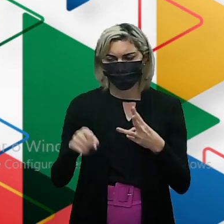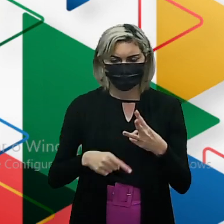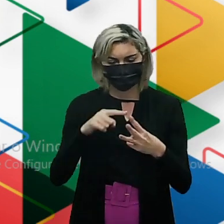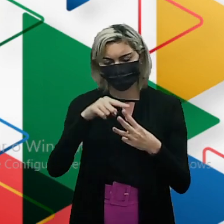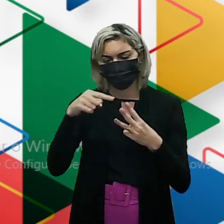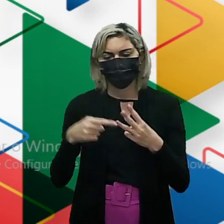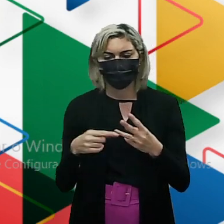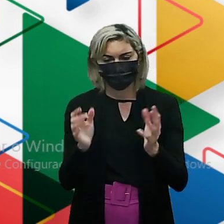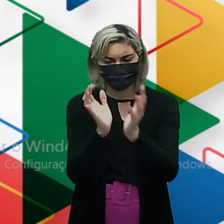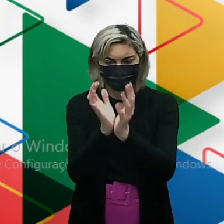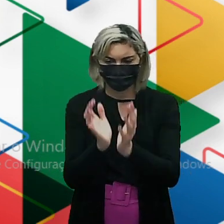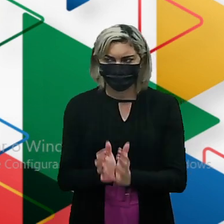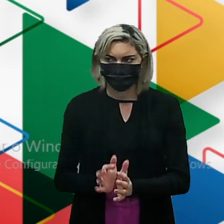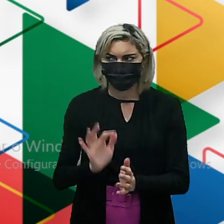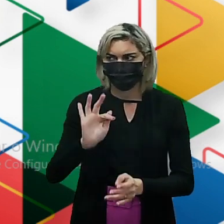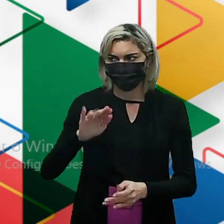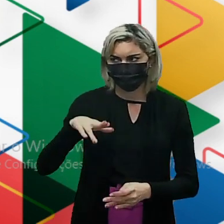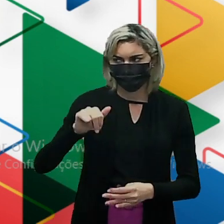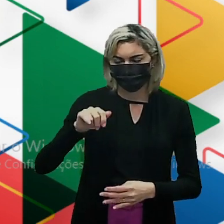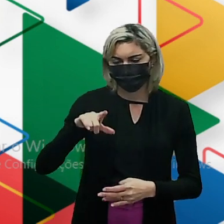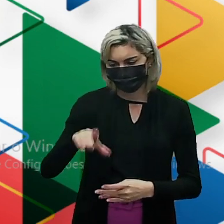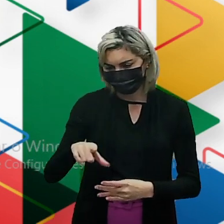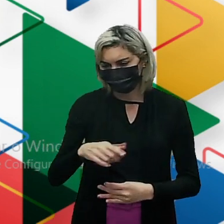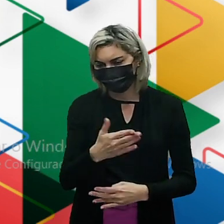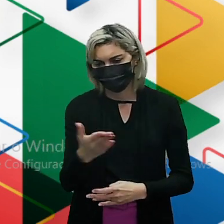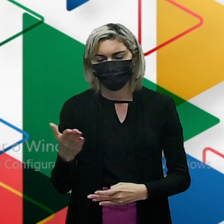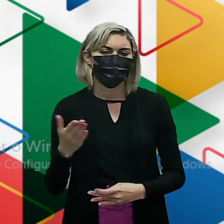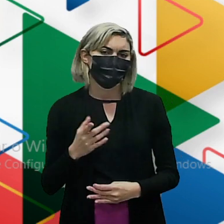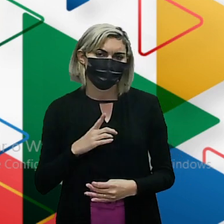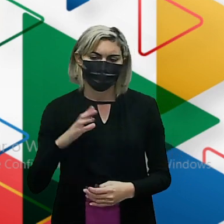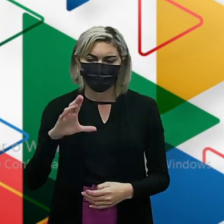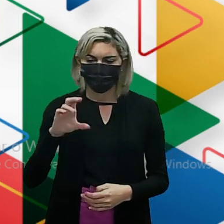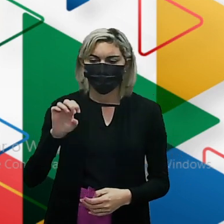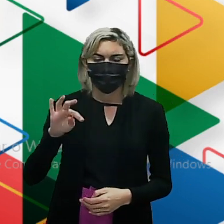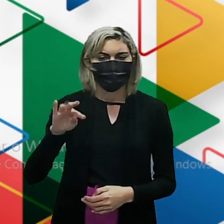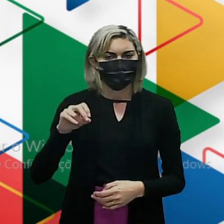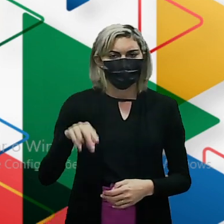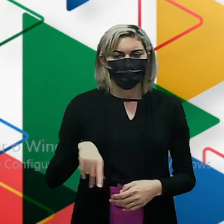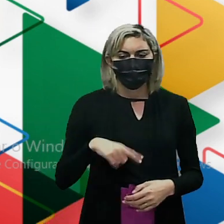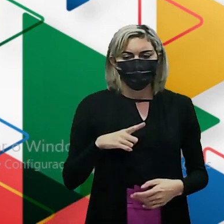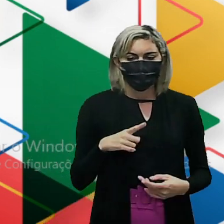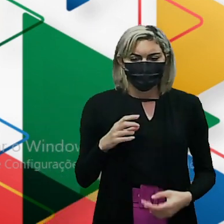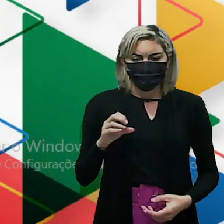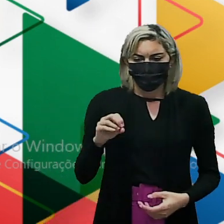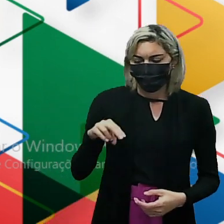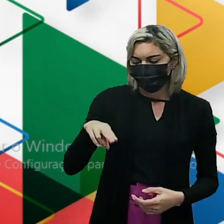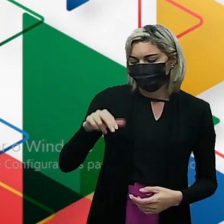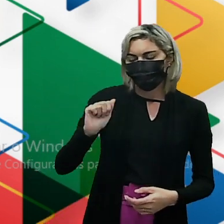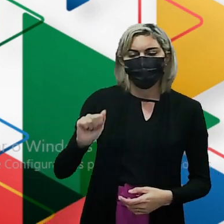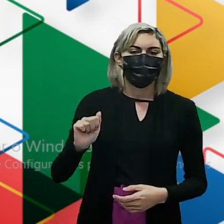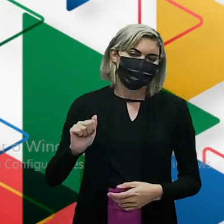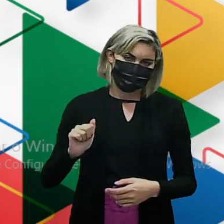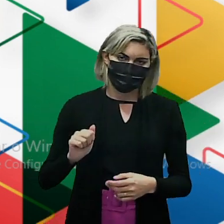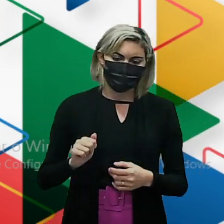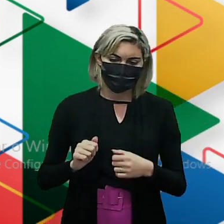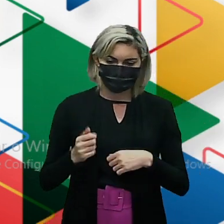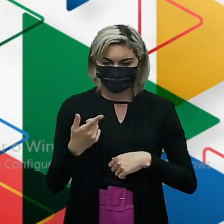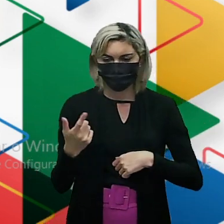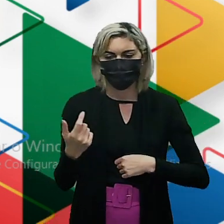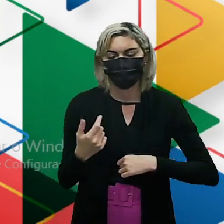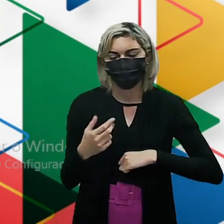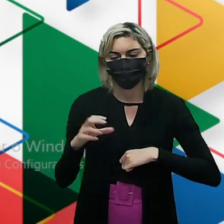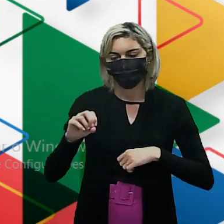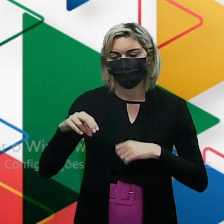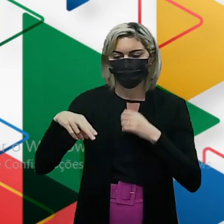determinar o grupo funcional. Então o sufixo da cetona é ONA. ONA. Beleza?